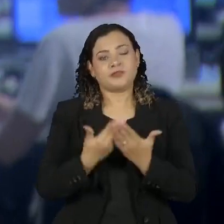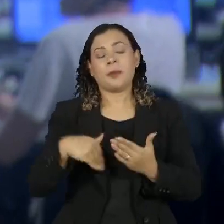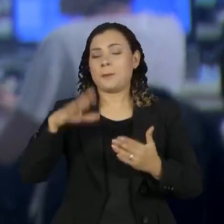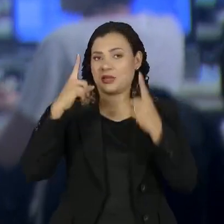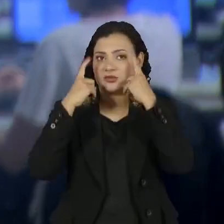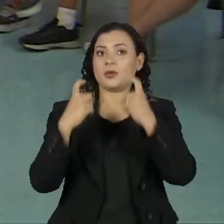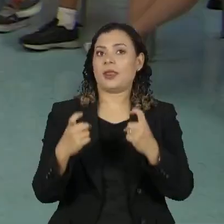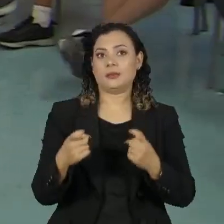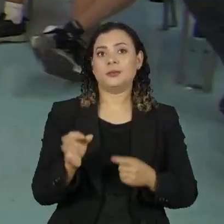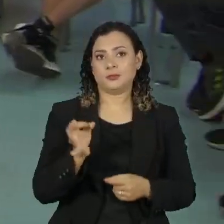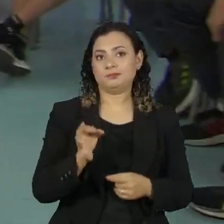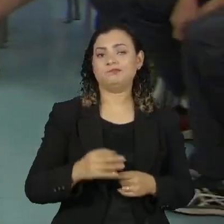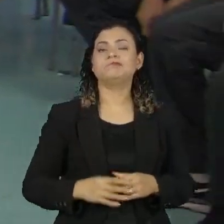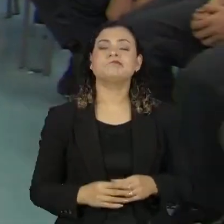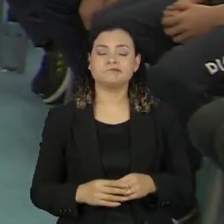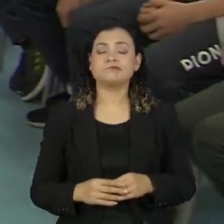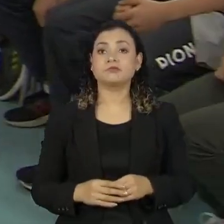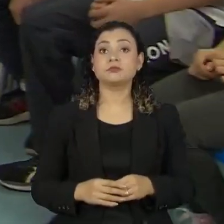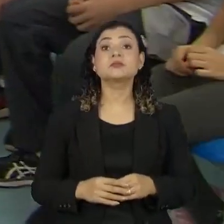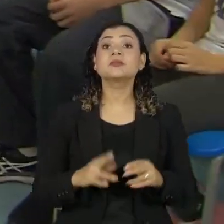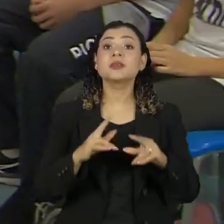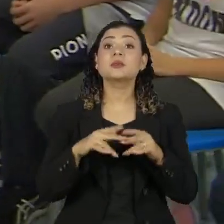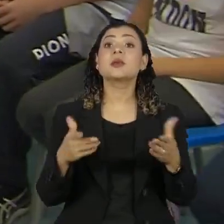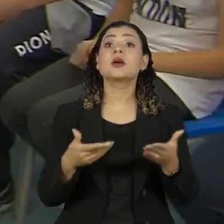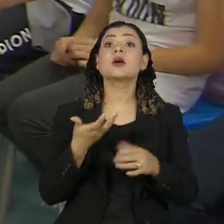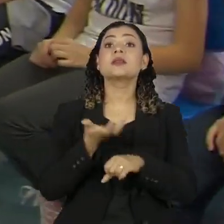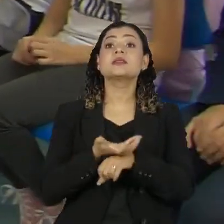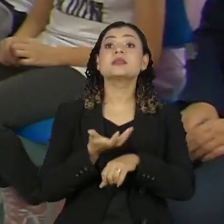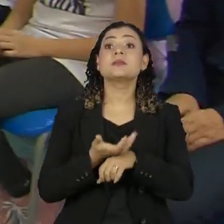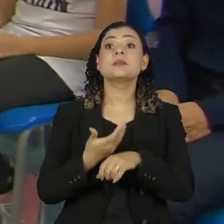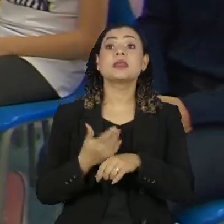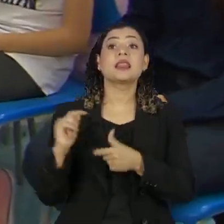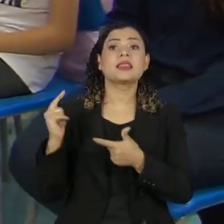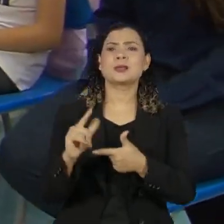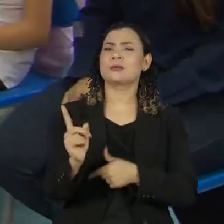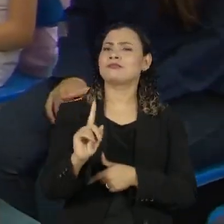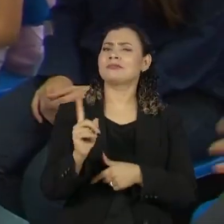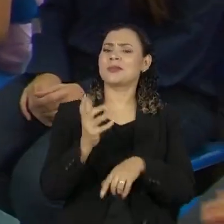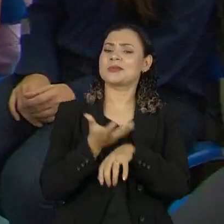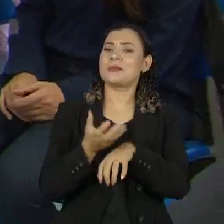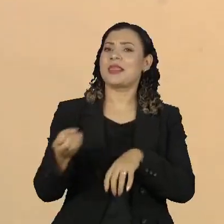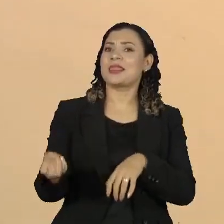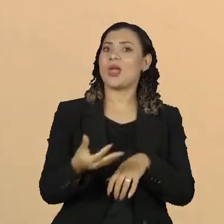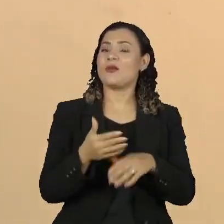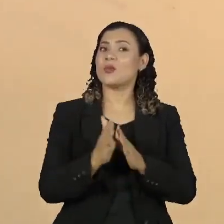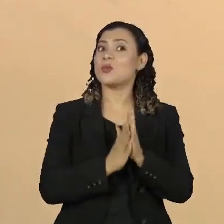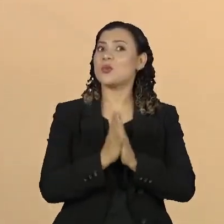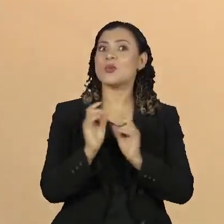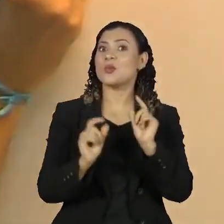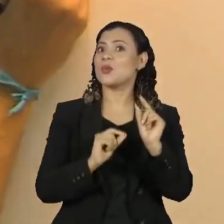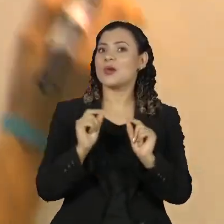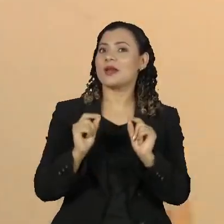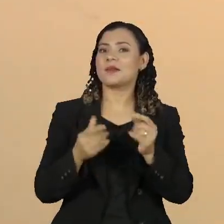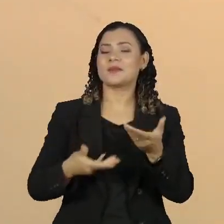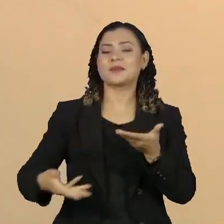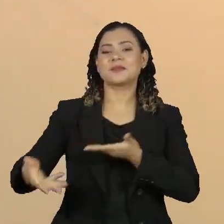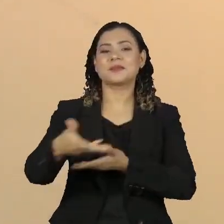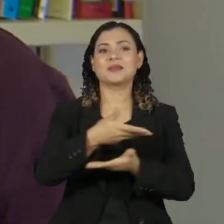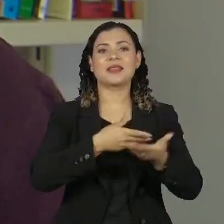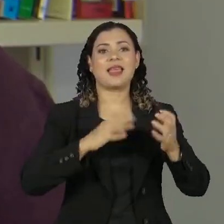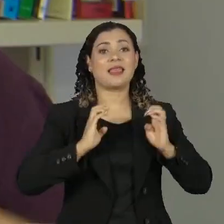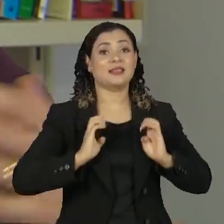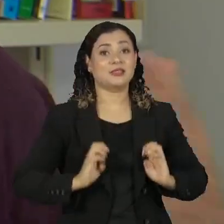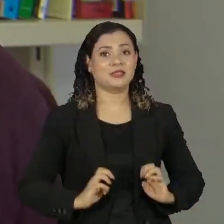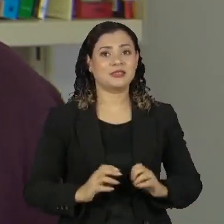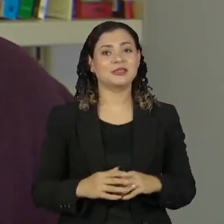mais violento. Testou com uma disciplina nada tradicional, porém necessária, convivência ética.